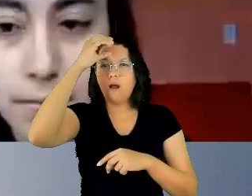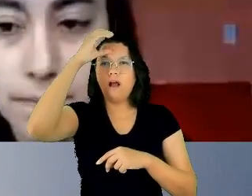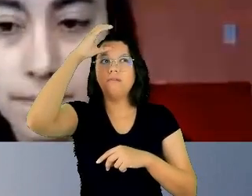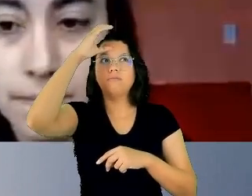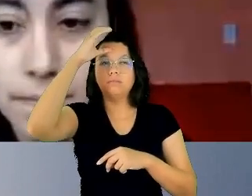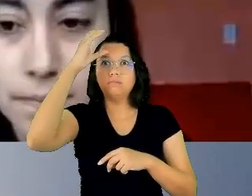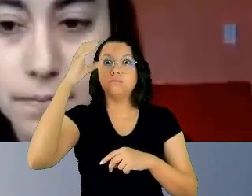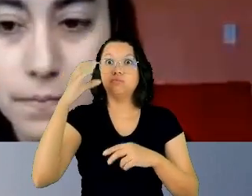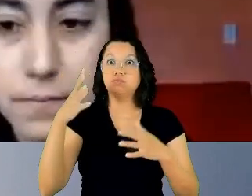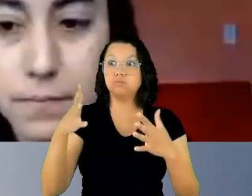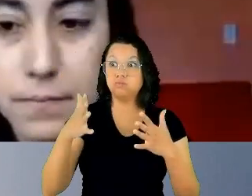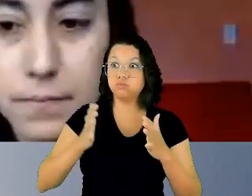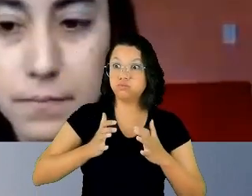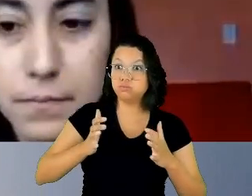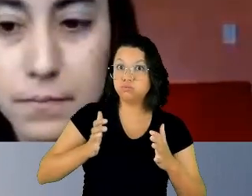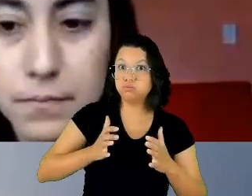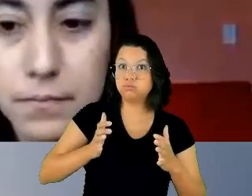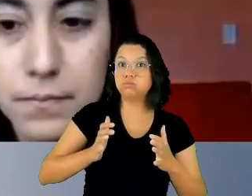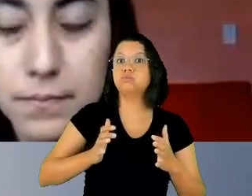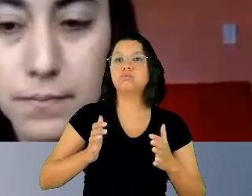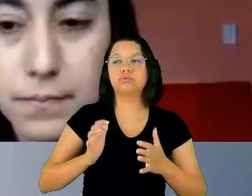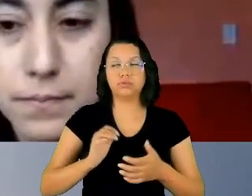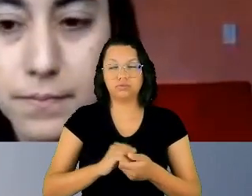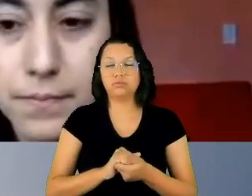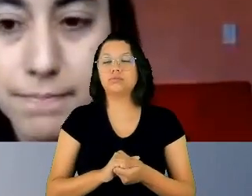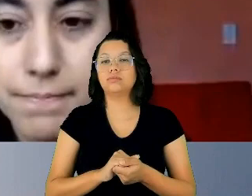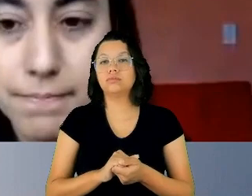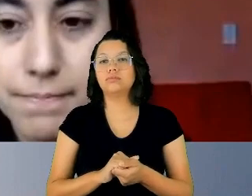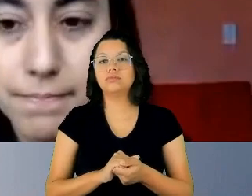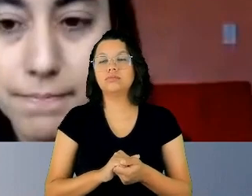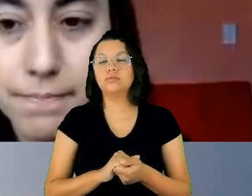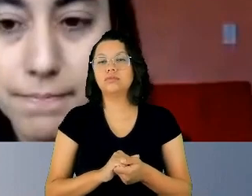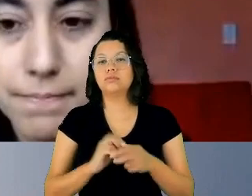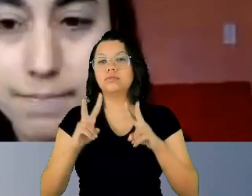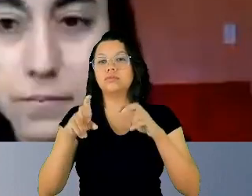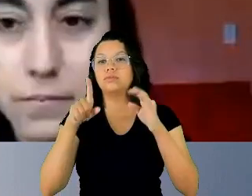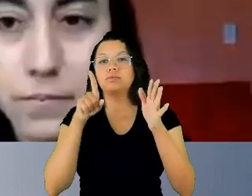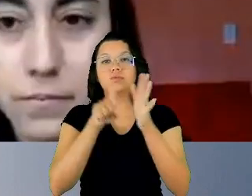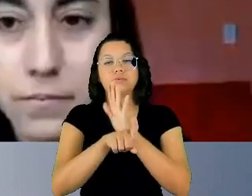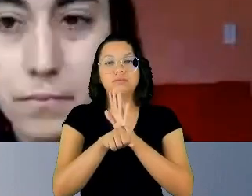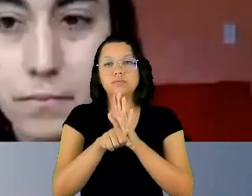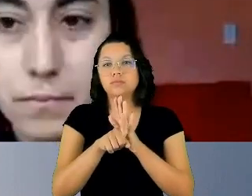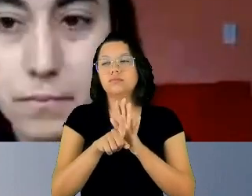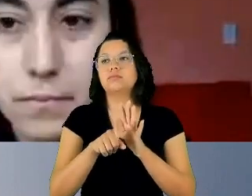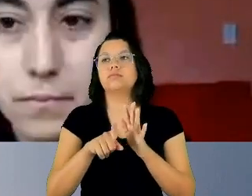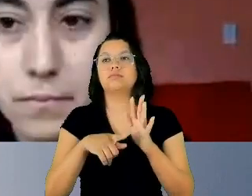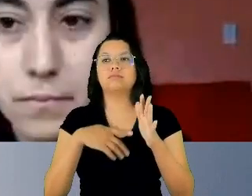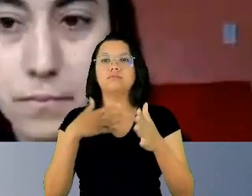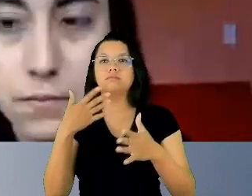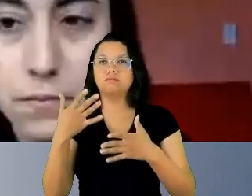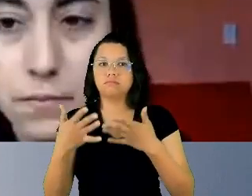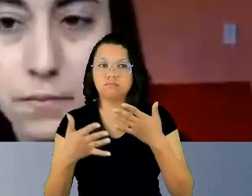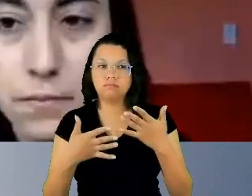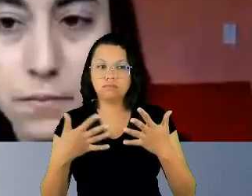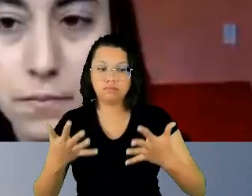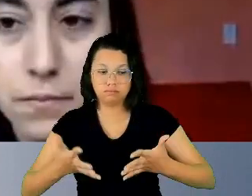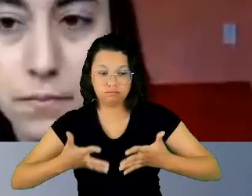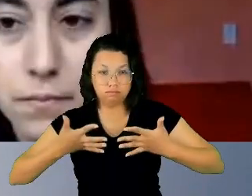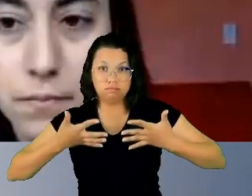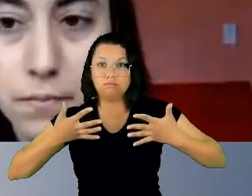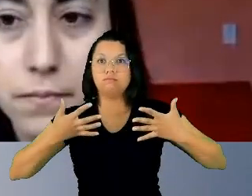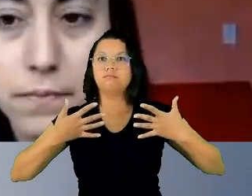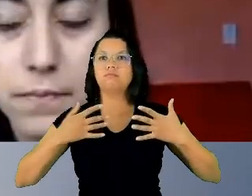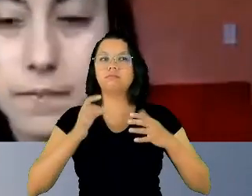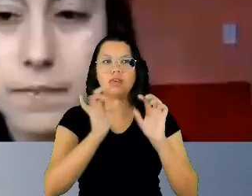conhecimento e, digamos assim, das questões que serão despertadas para cada um de